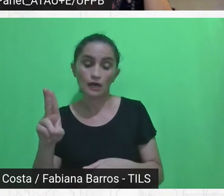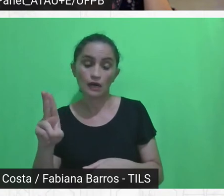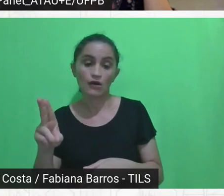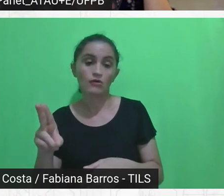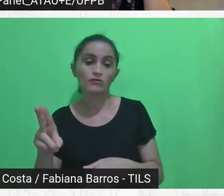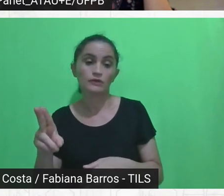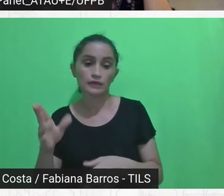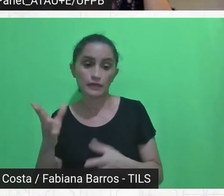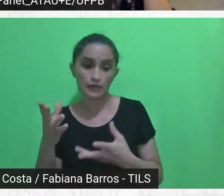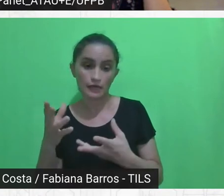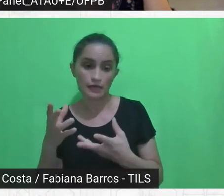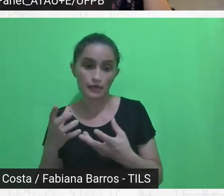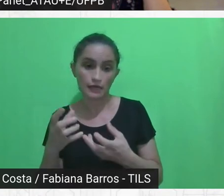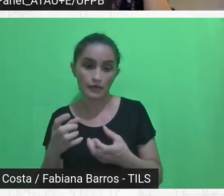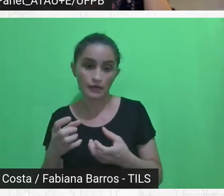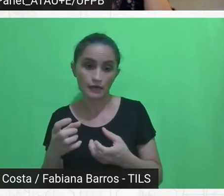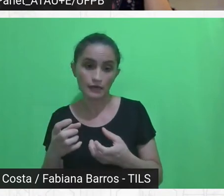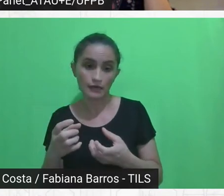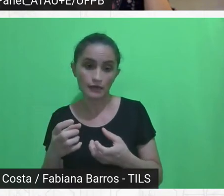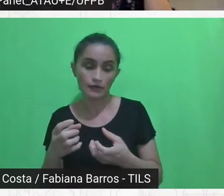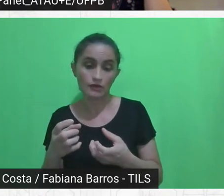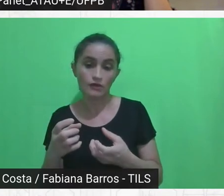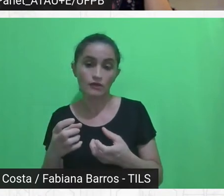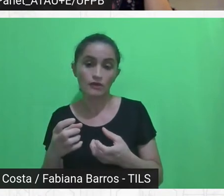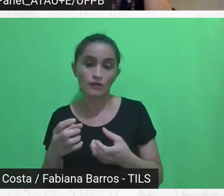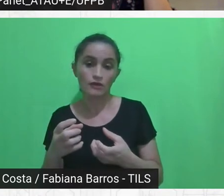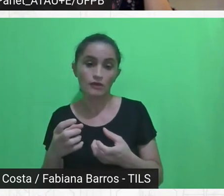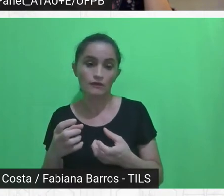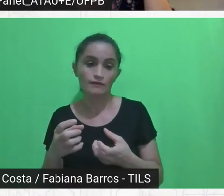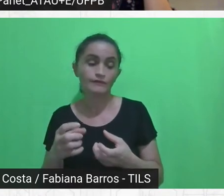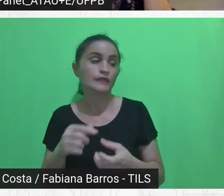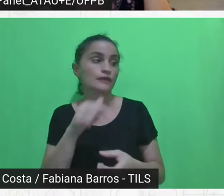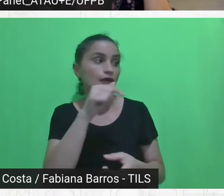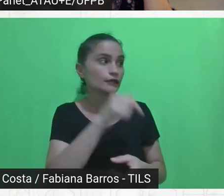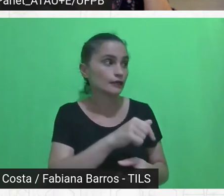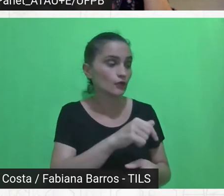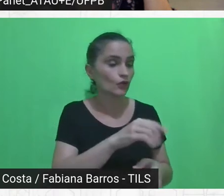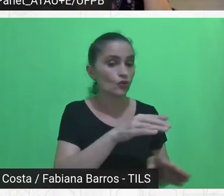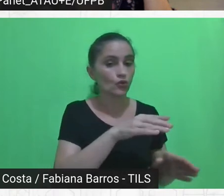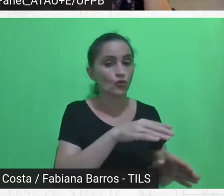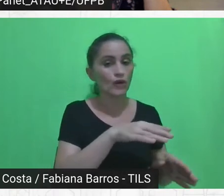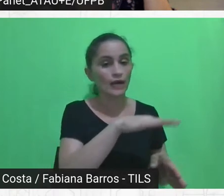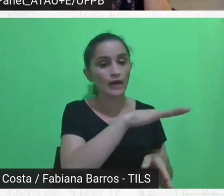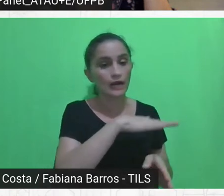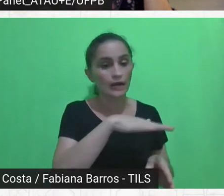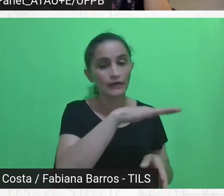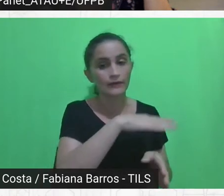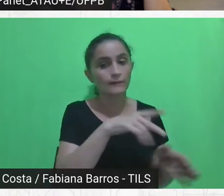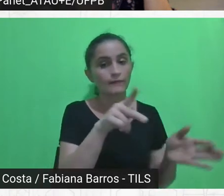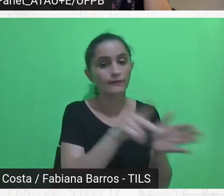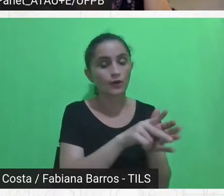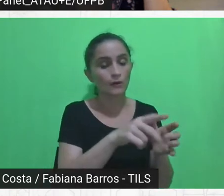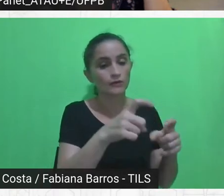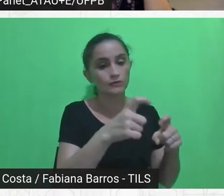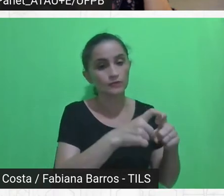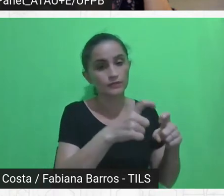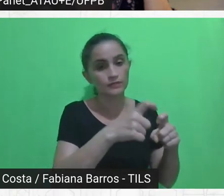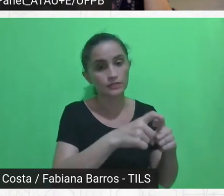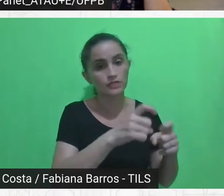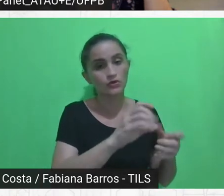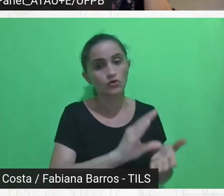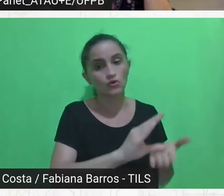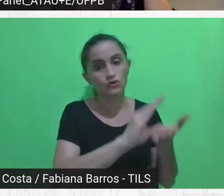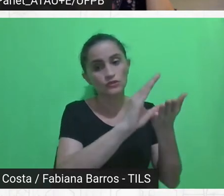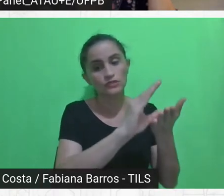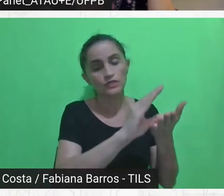pelo Conselho Regional de Medicina, enfim, é quem atesta profissional. de medicina, CRI. Isso, que é quem atesta